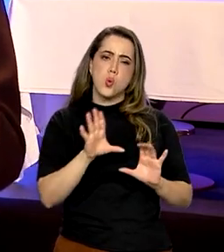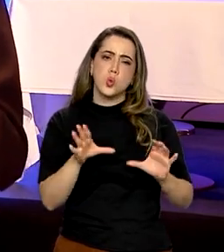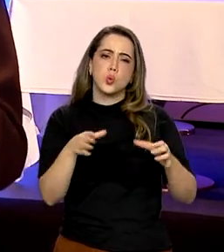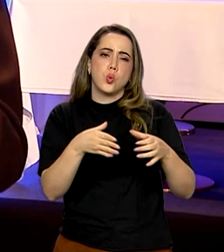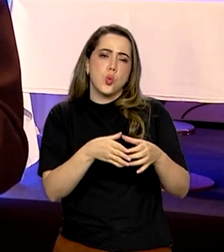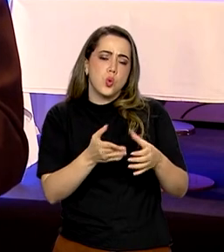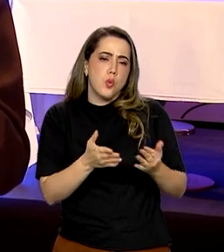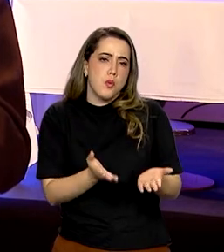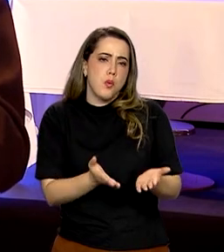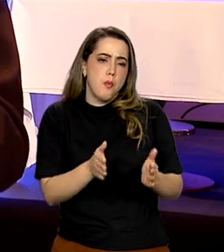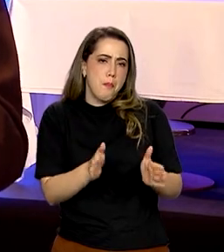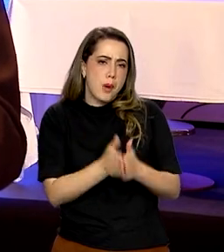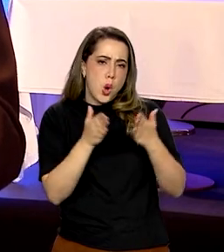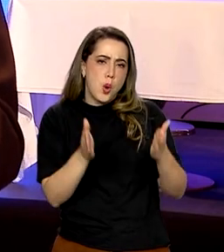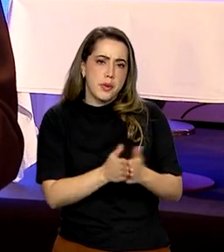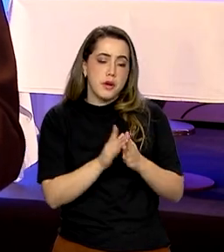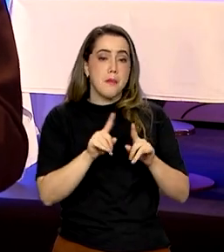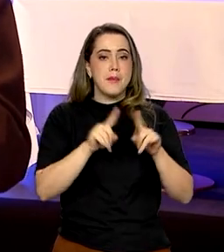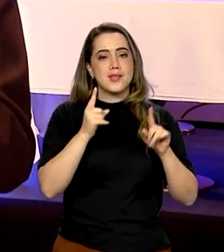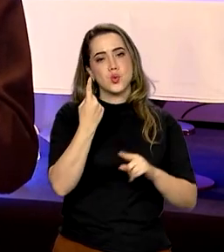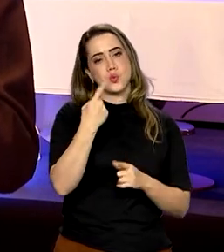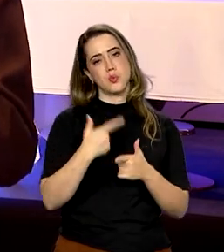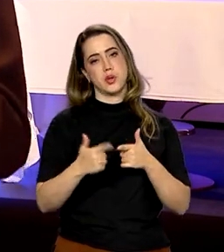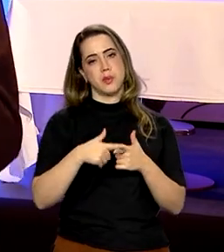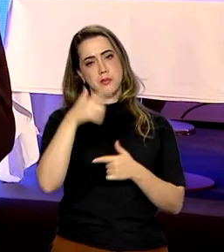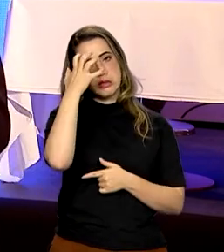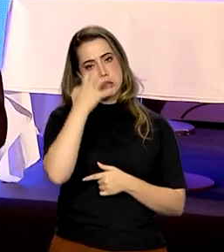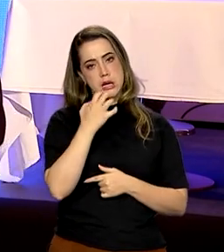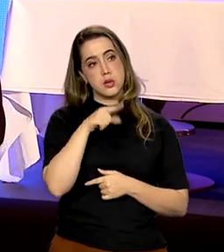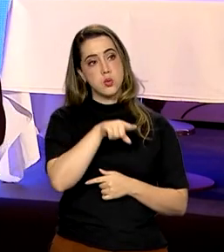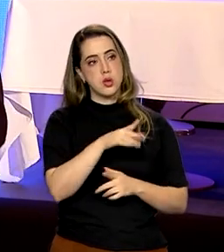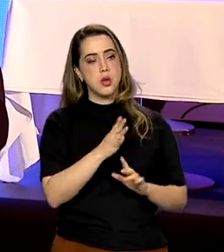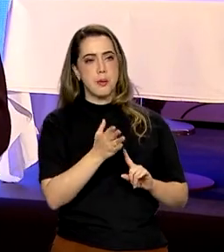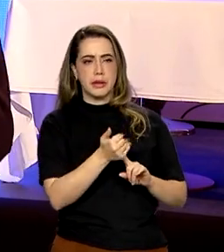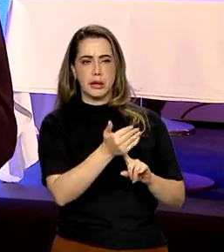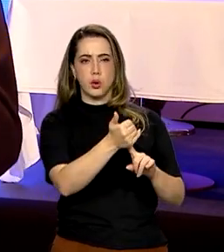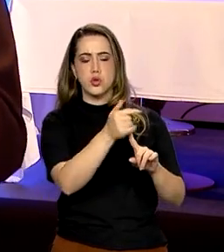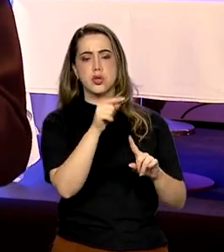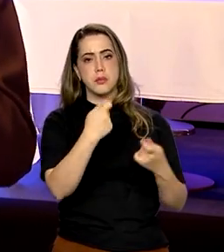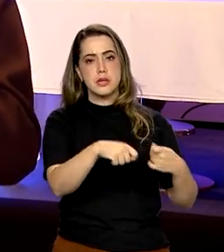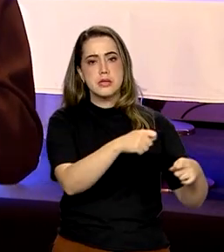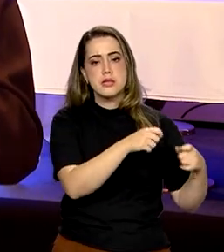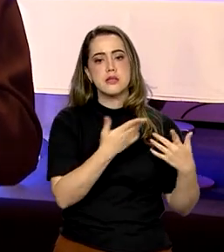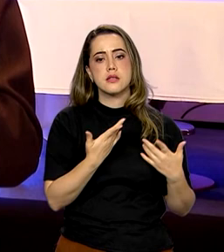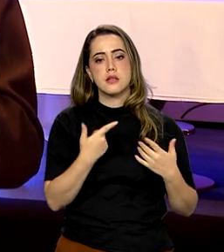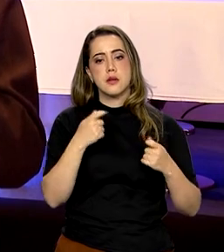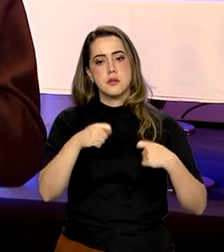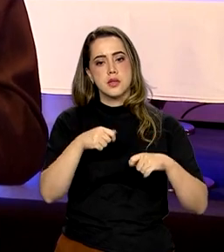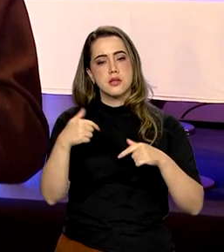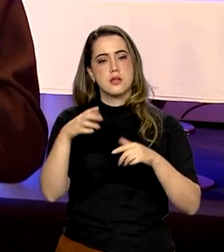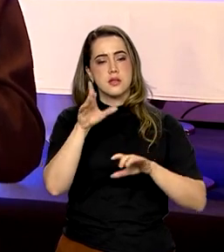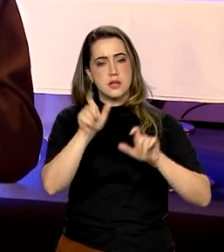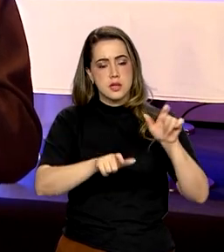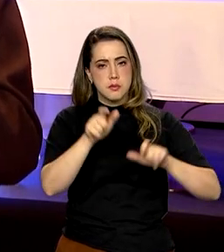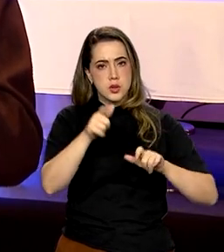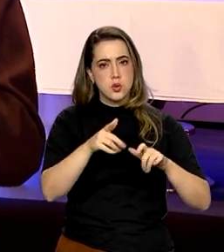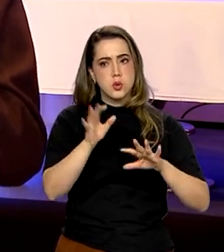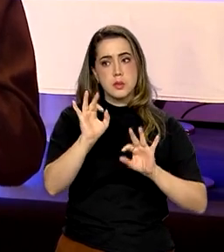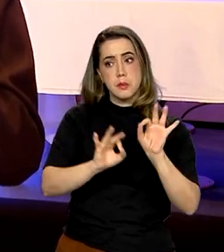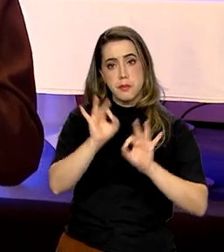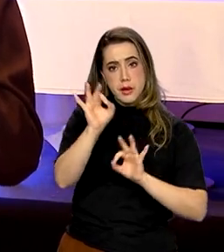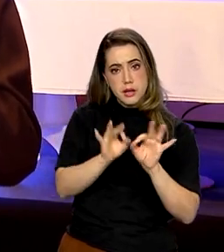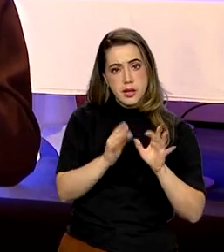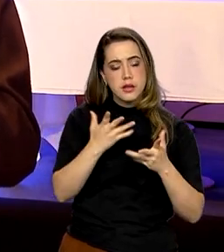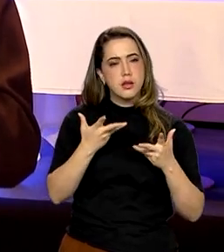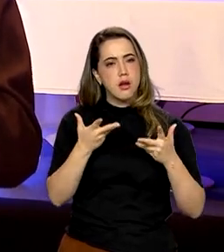pobre. Mas tem um probleminha. Para tanta sofisticação tecnológica, é necessária uma mão de obra mais bem preparada,